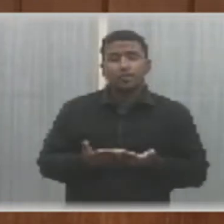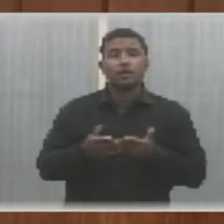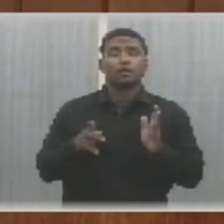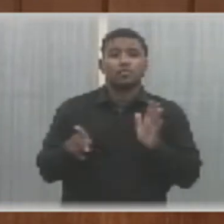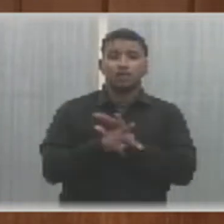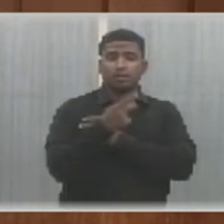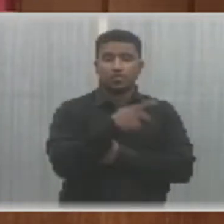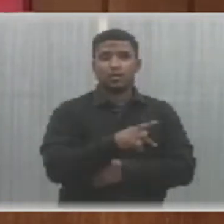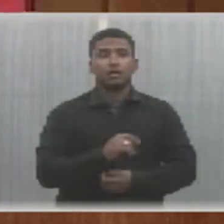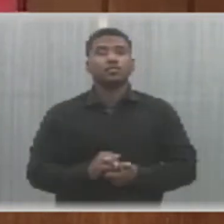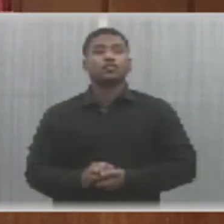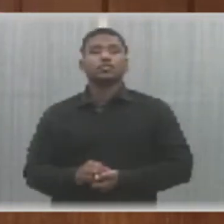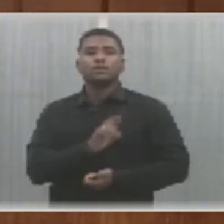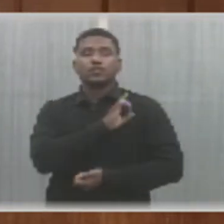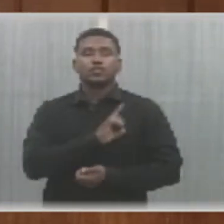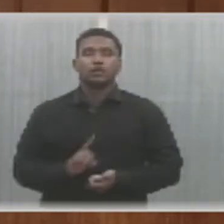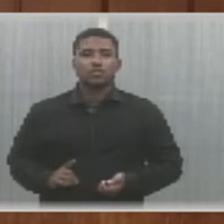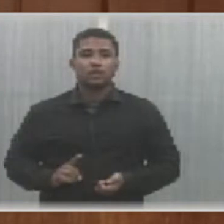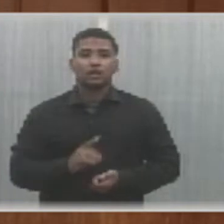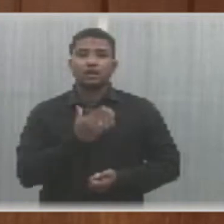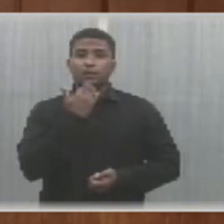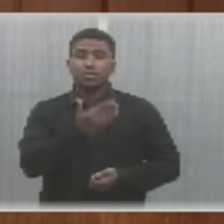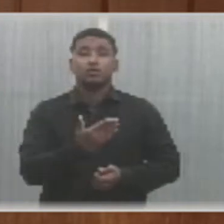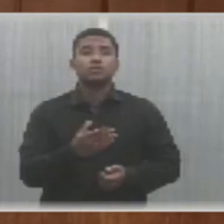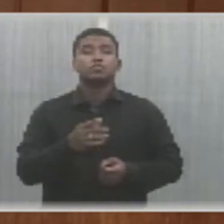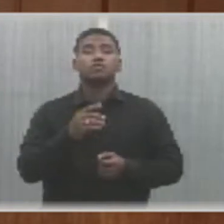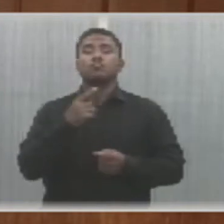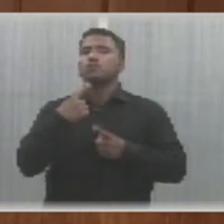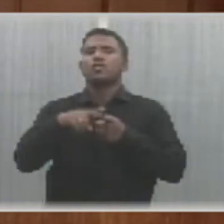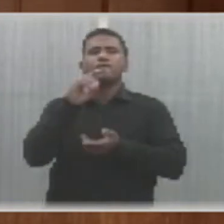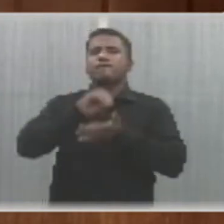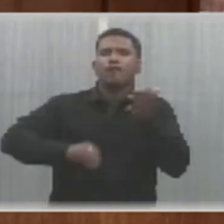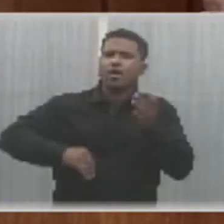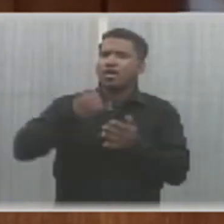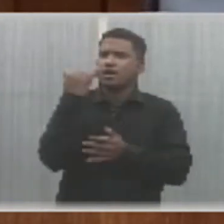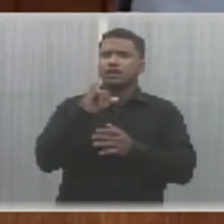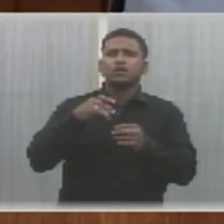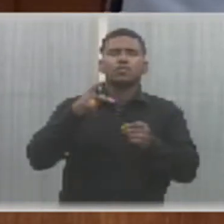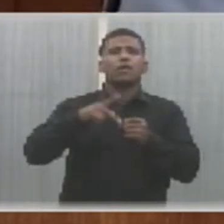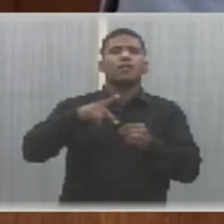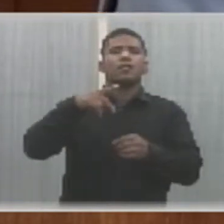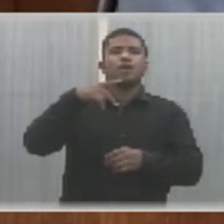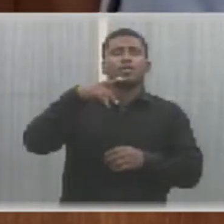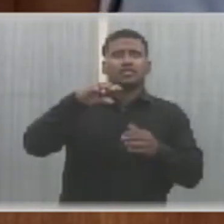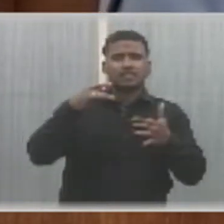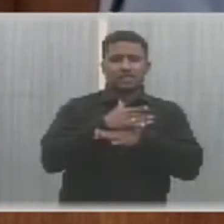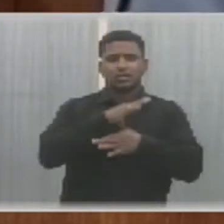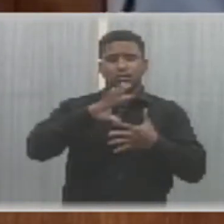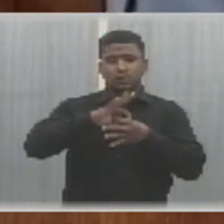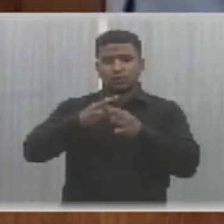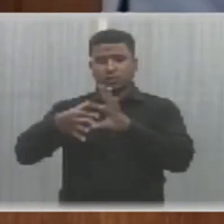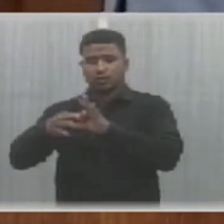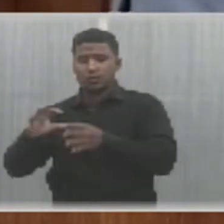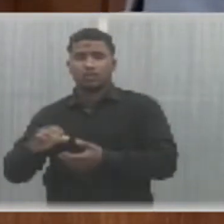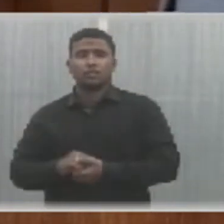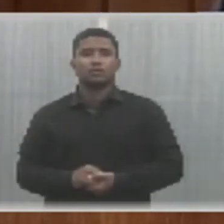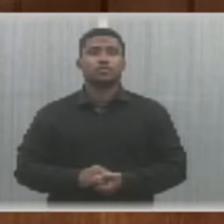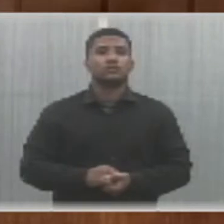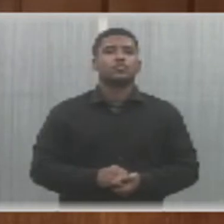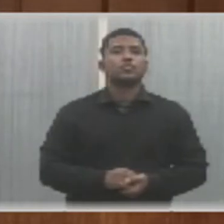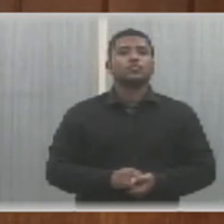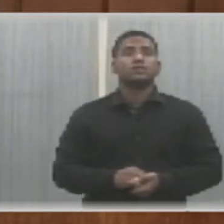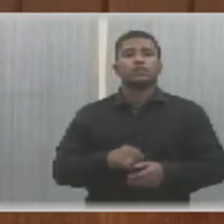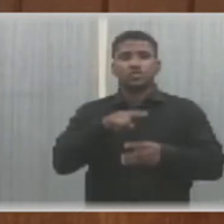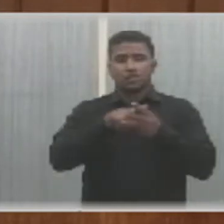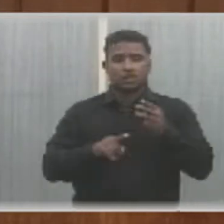solicitação é a solução da falta de energia no provado Pastores, município de Corrente, Piauí. Três requerimentos de